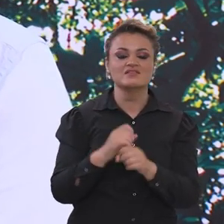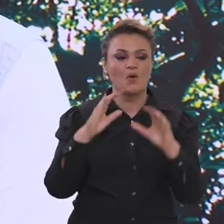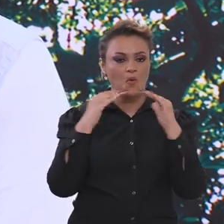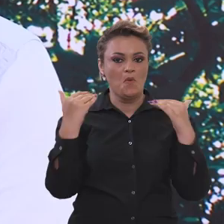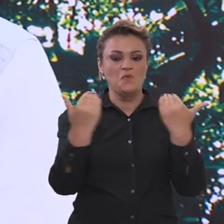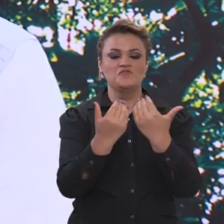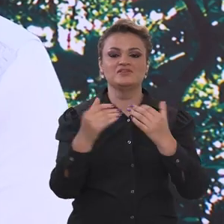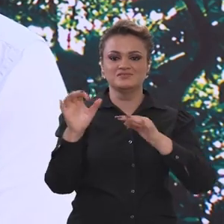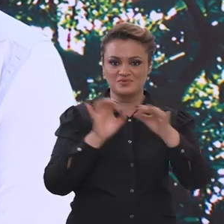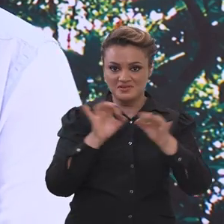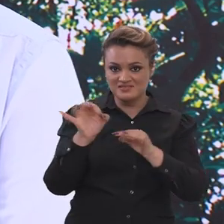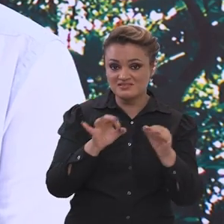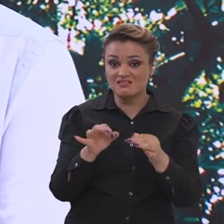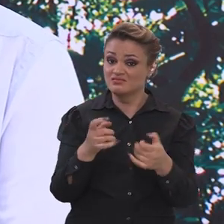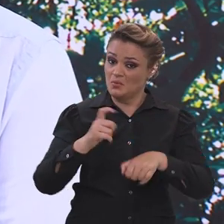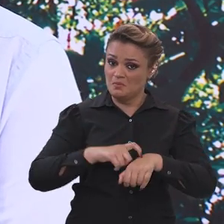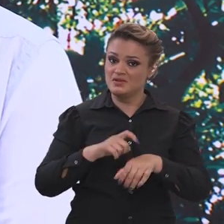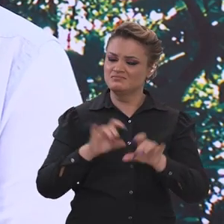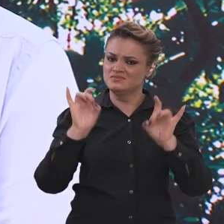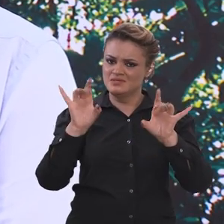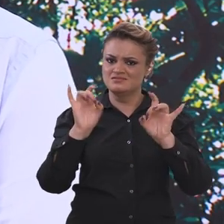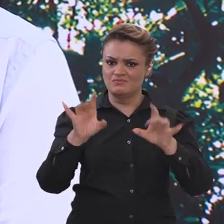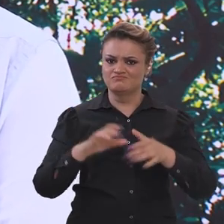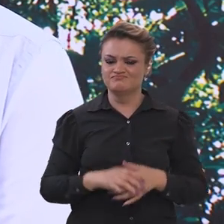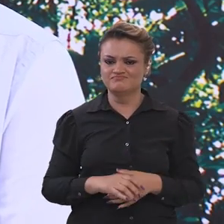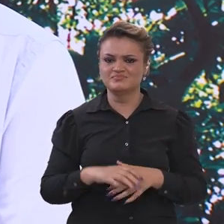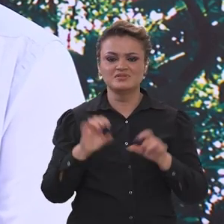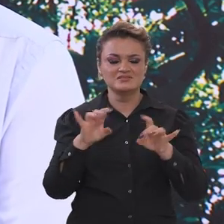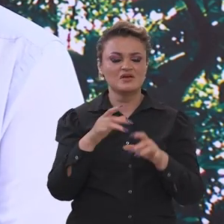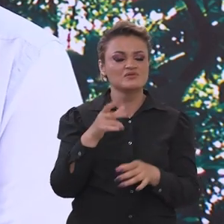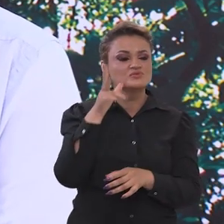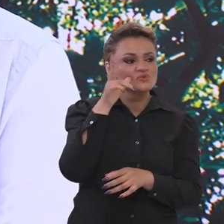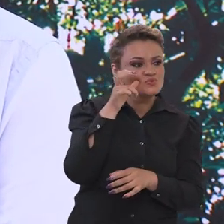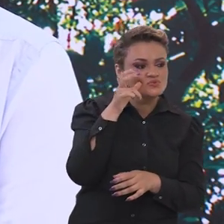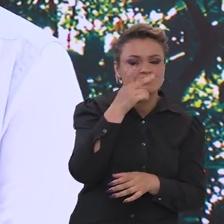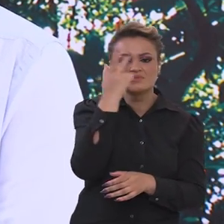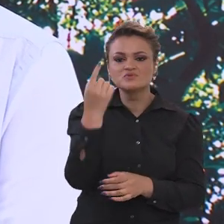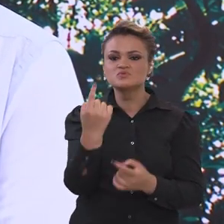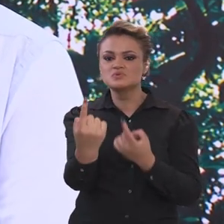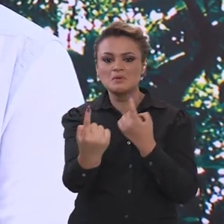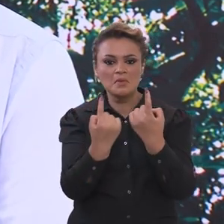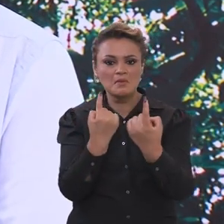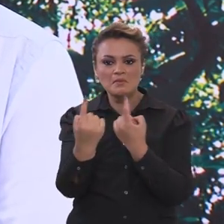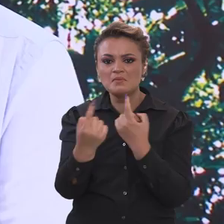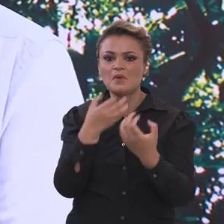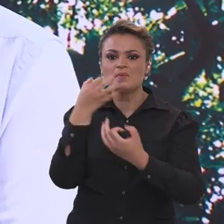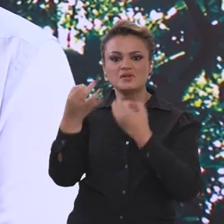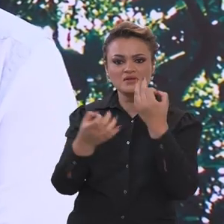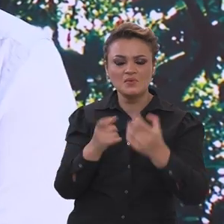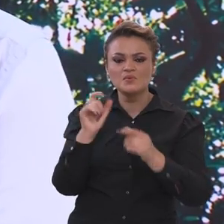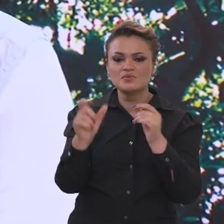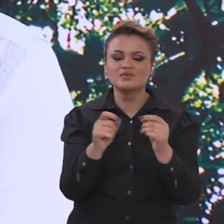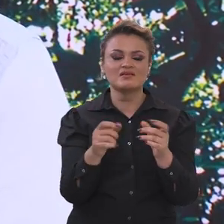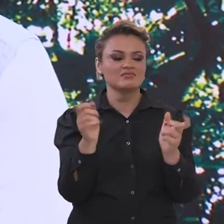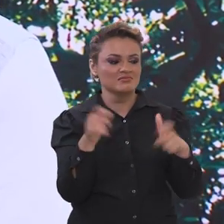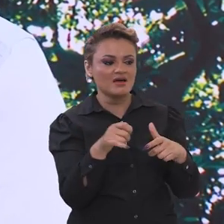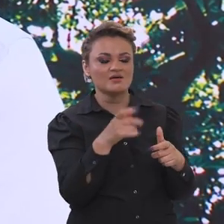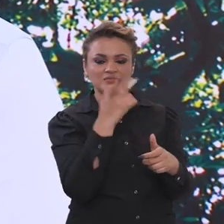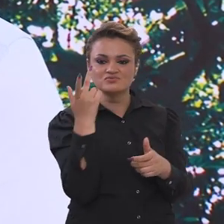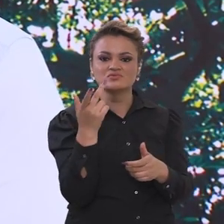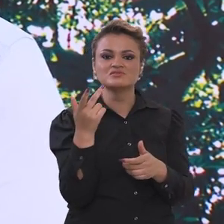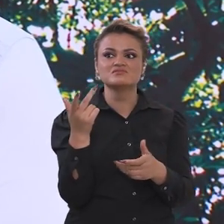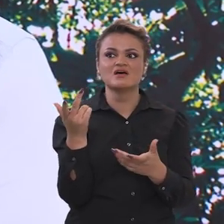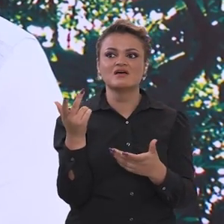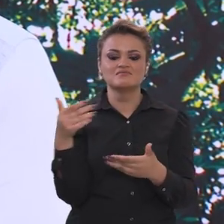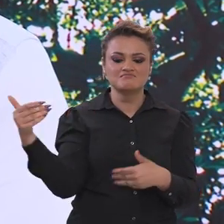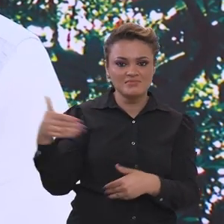realizar as suas conferências. Então, é um momento muito rico de escuta das pessoas, de abrir espaço para que